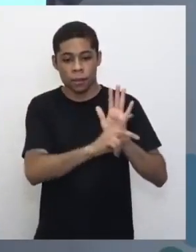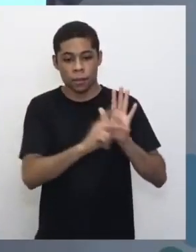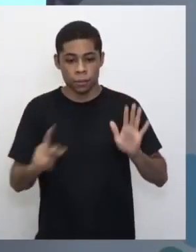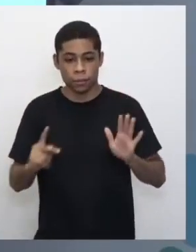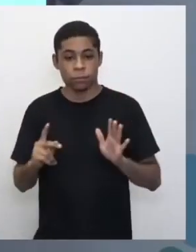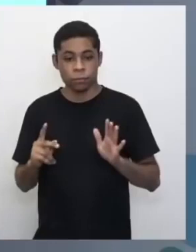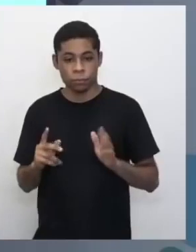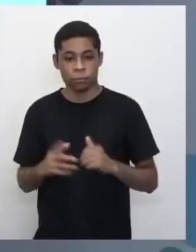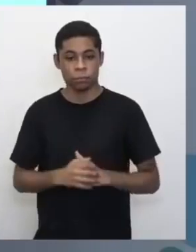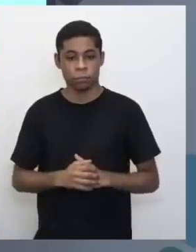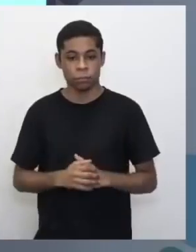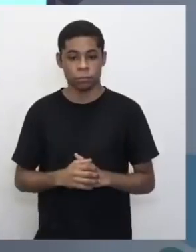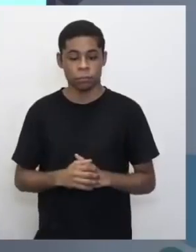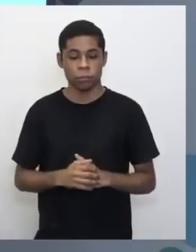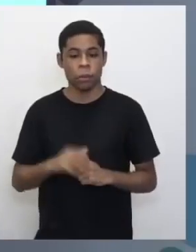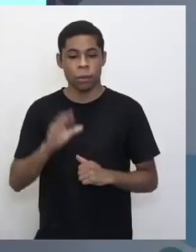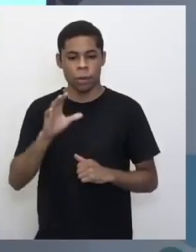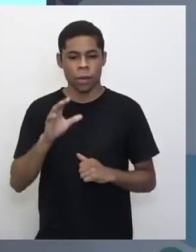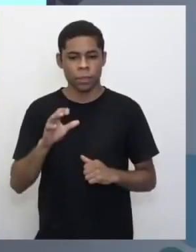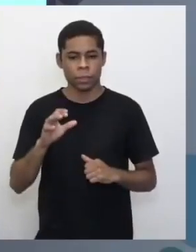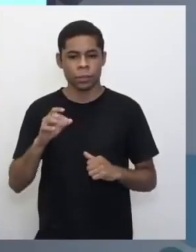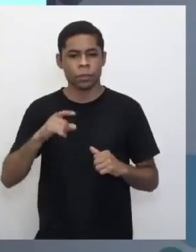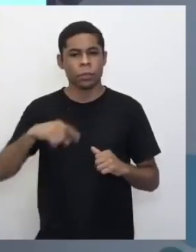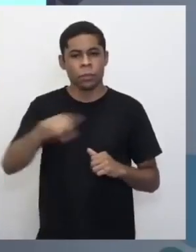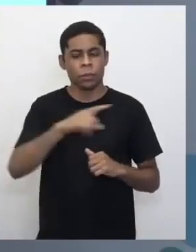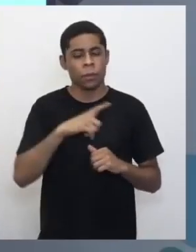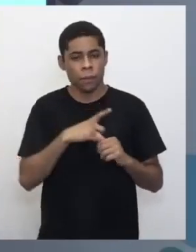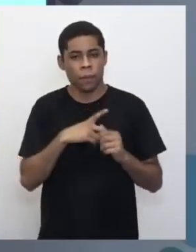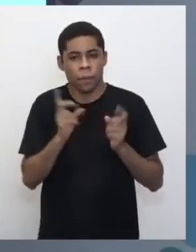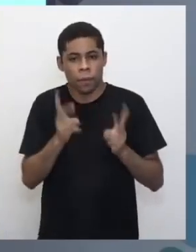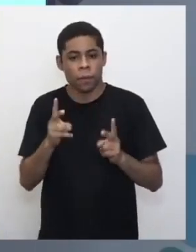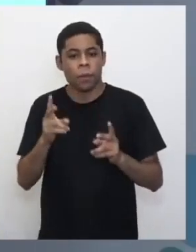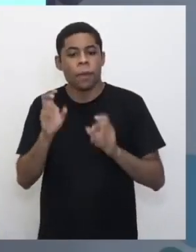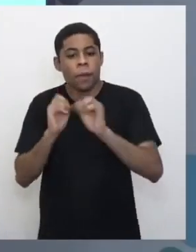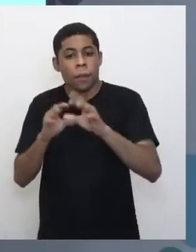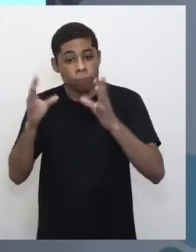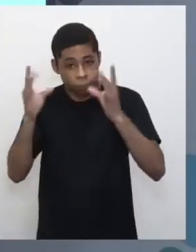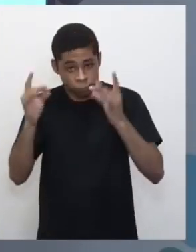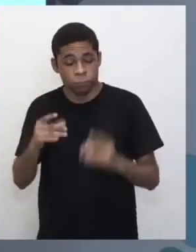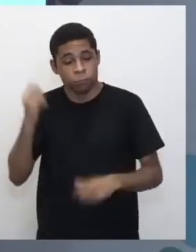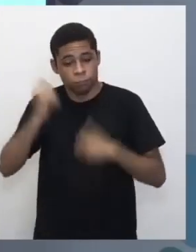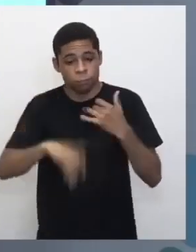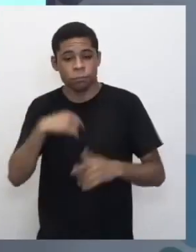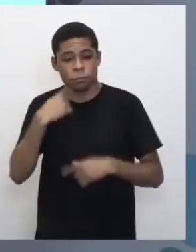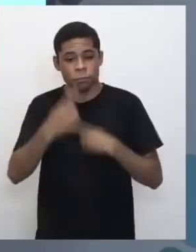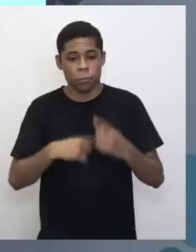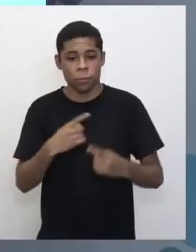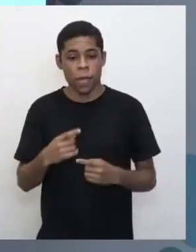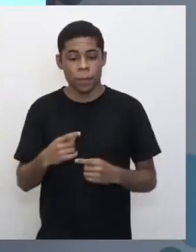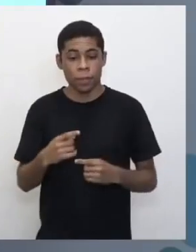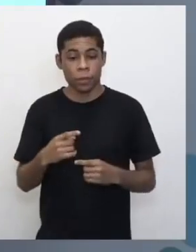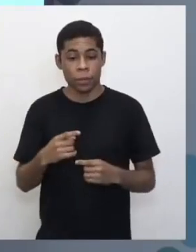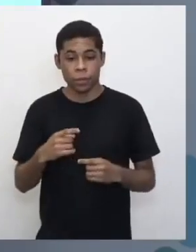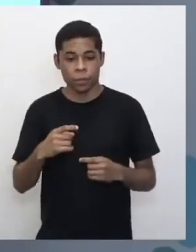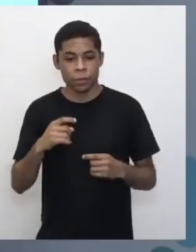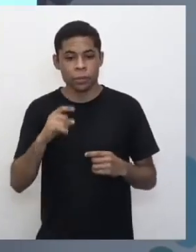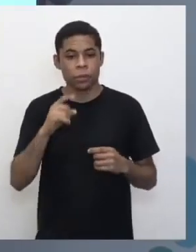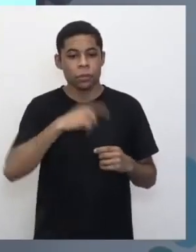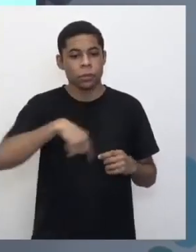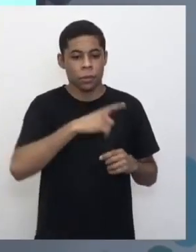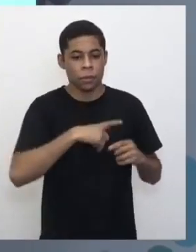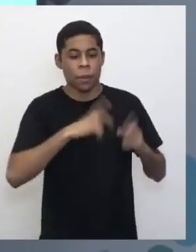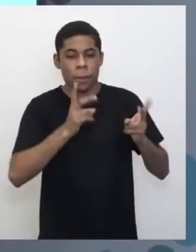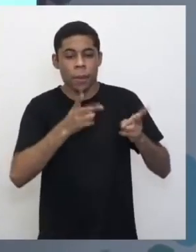clicar e buscar, mas a gente vai te mostrar o caminho pelo sede, porque não só pelo aplicativo, às você quer ver seu boletim, né, no sede, você também pode achar por ali.